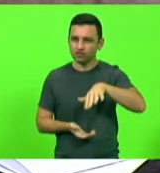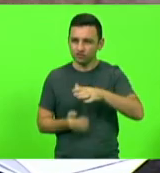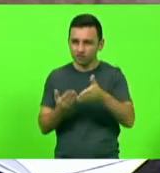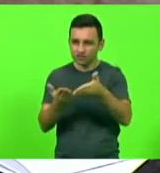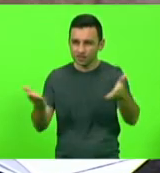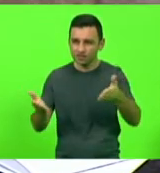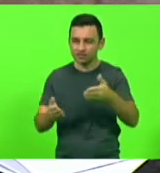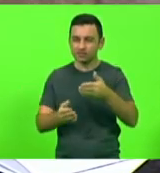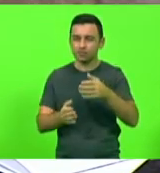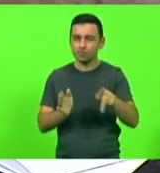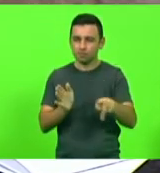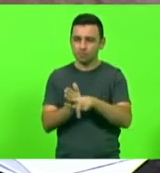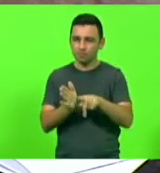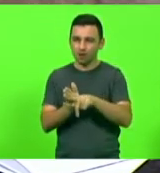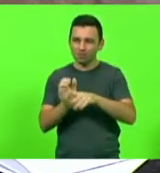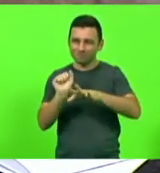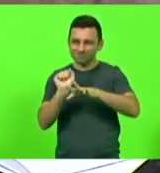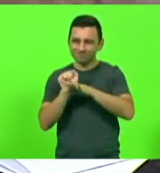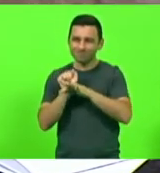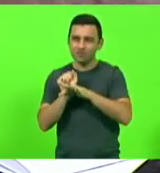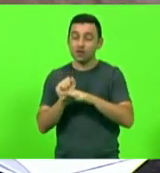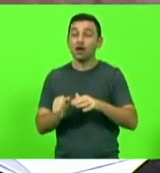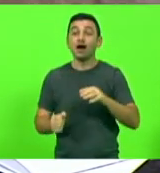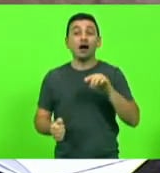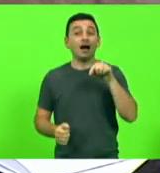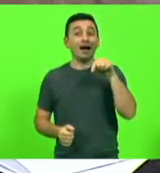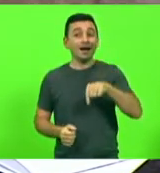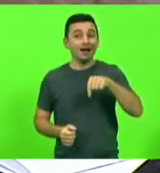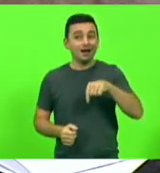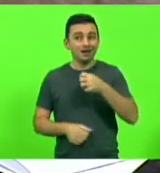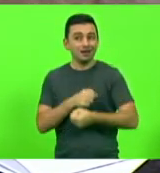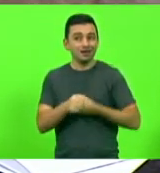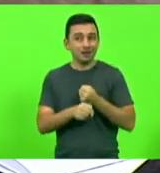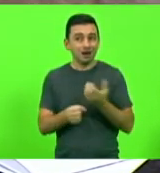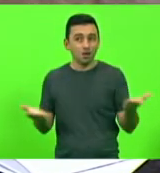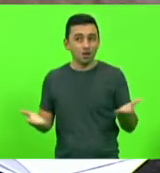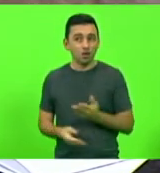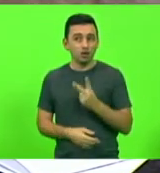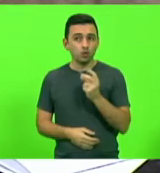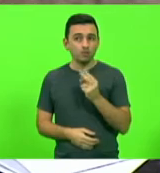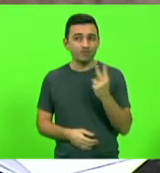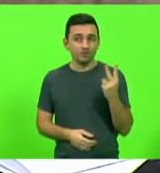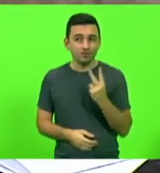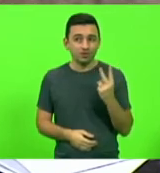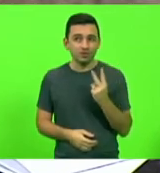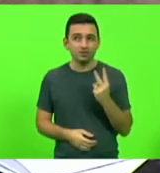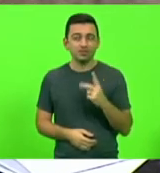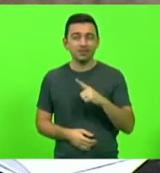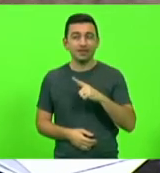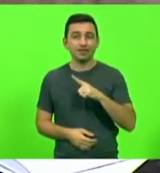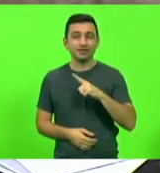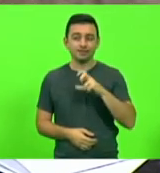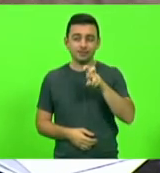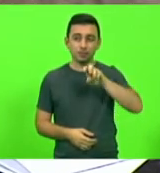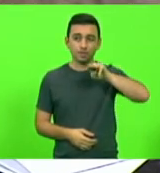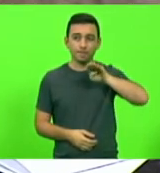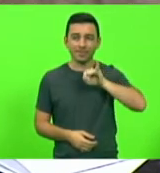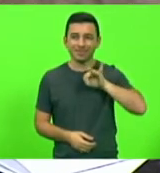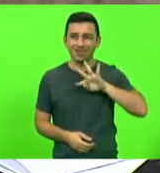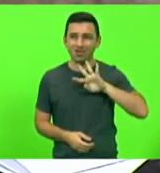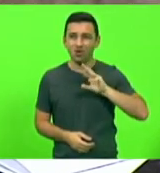lembre-se que só esse ano nós iremos gastar 5 bilhões de reais